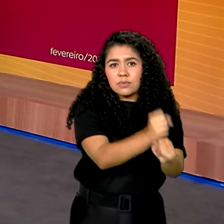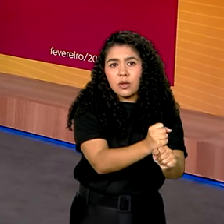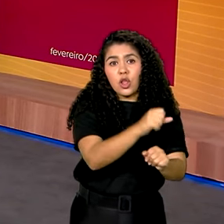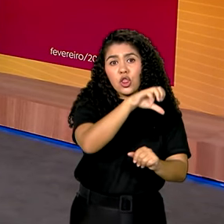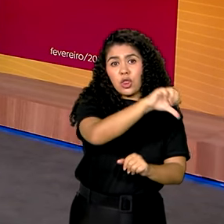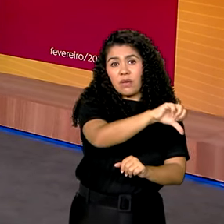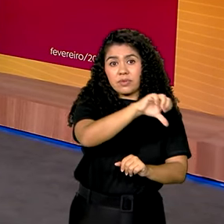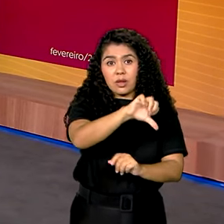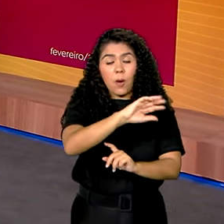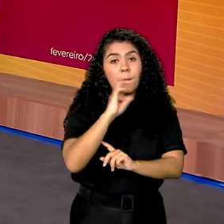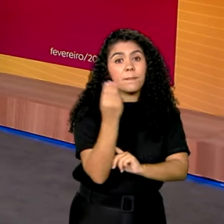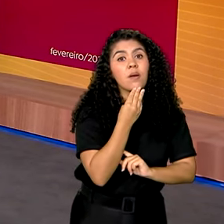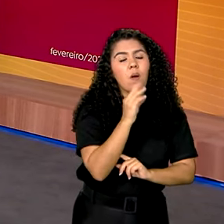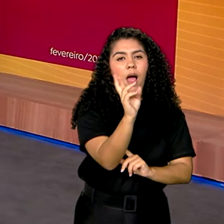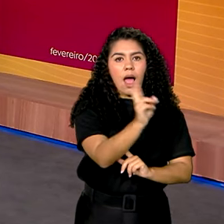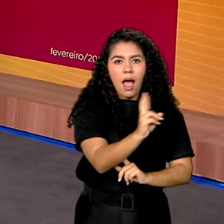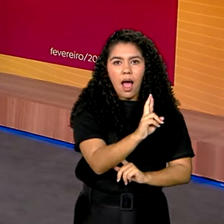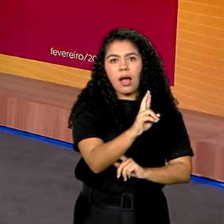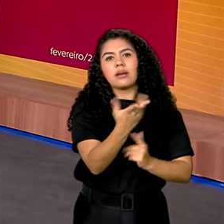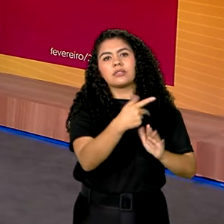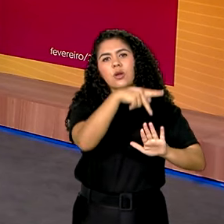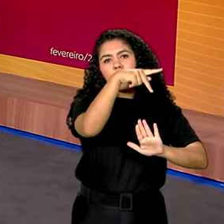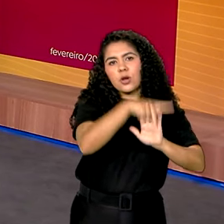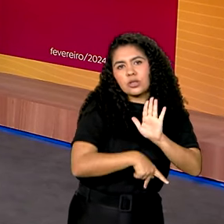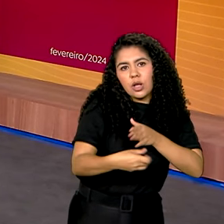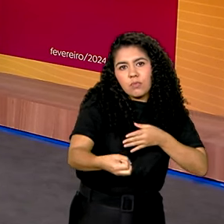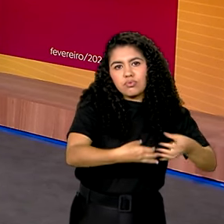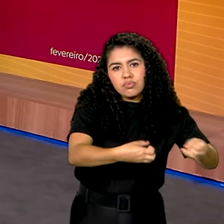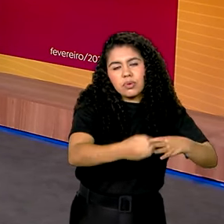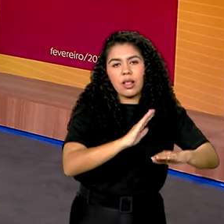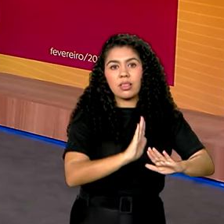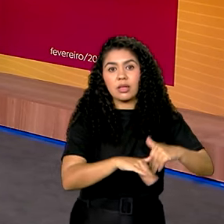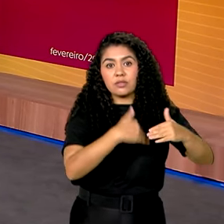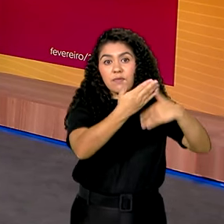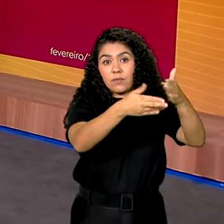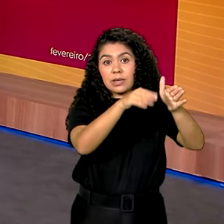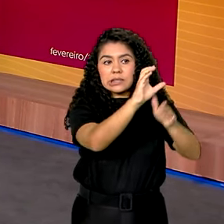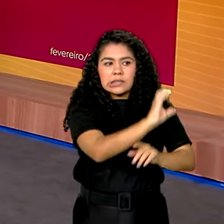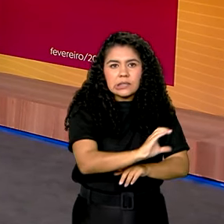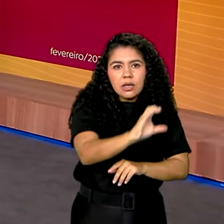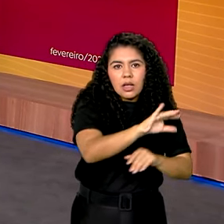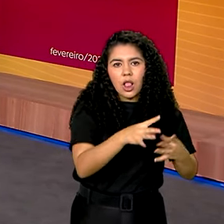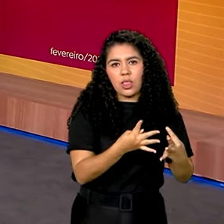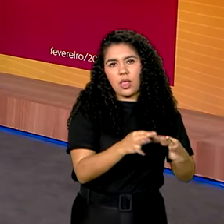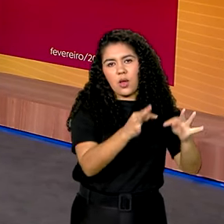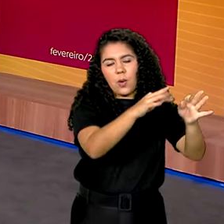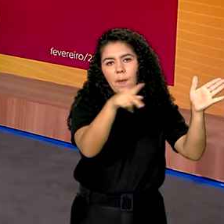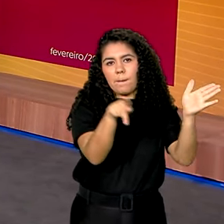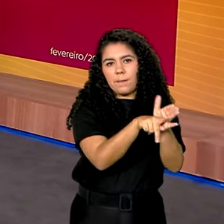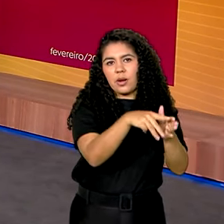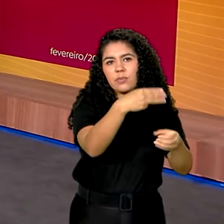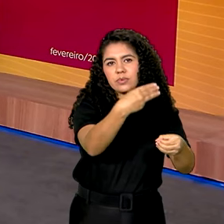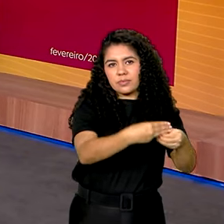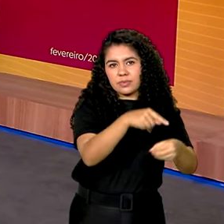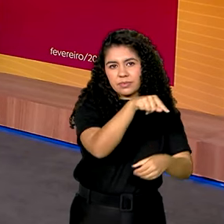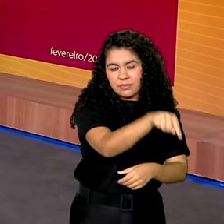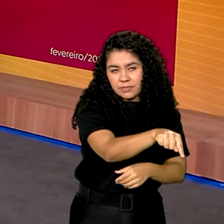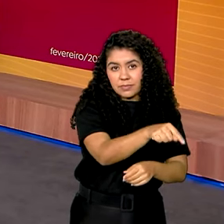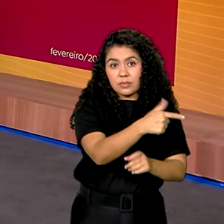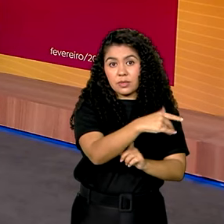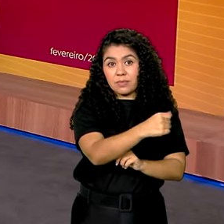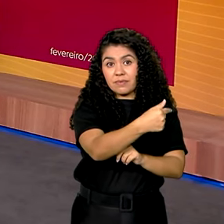milhões de reais em projetos de inovação e desenvolvimento científico e tecnológico desde 2023.